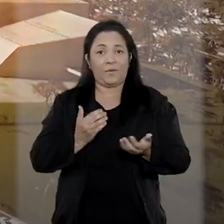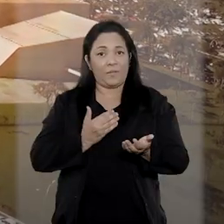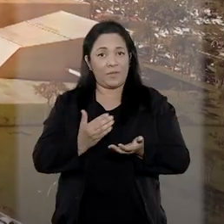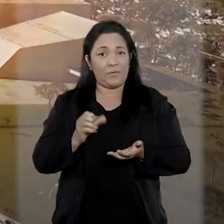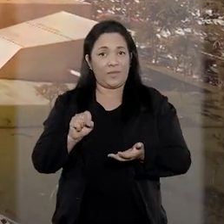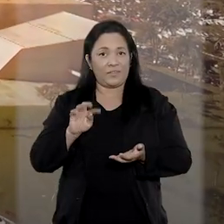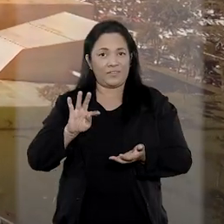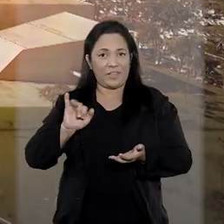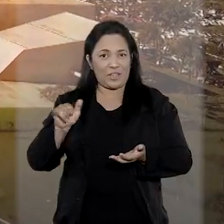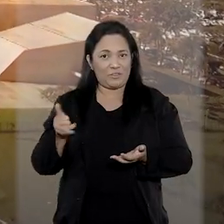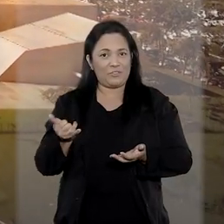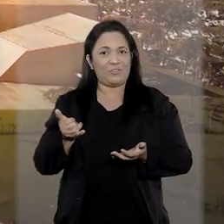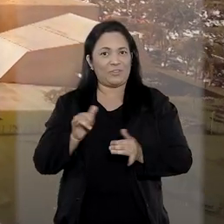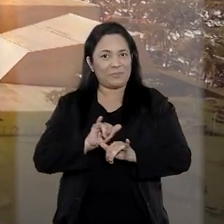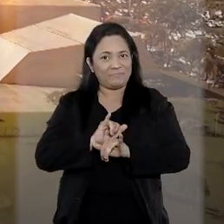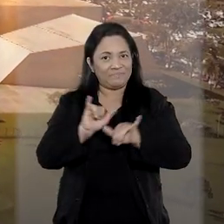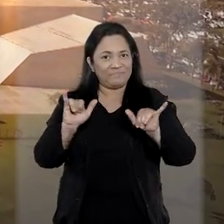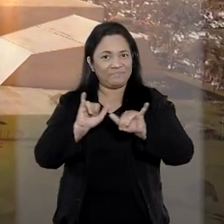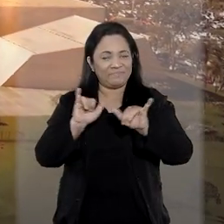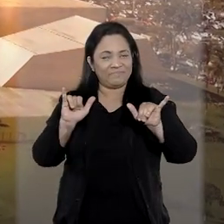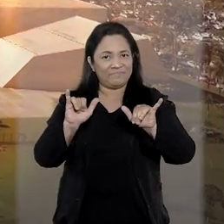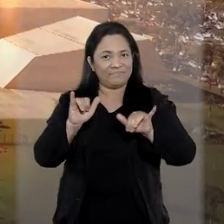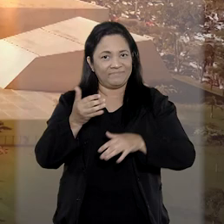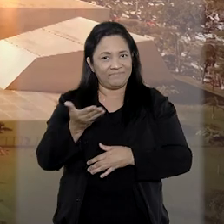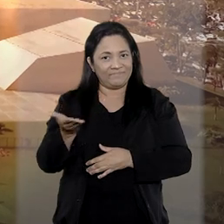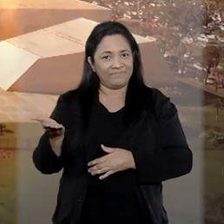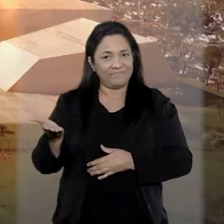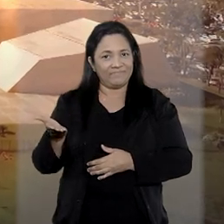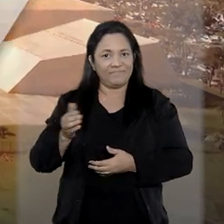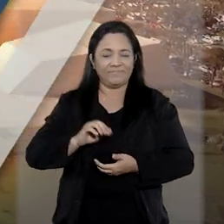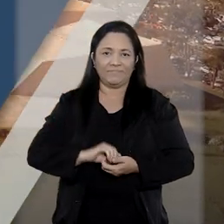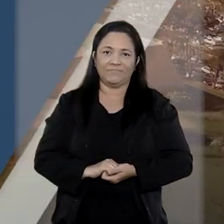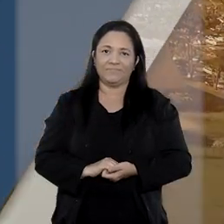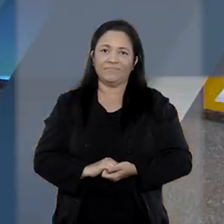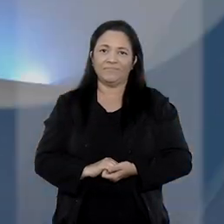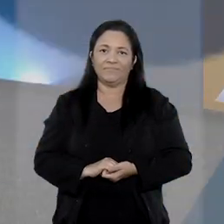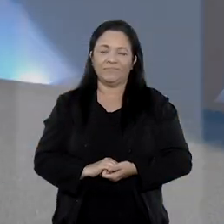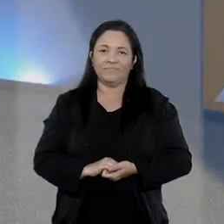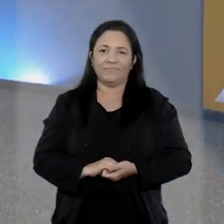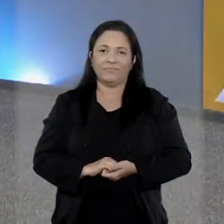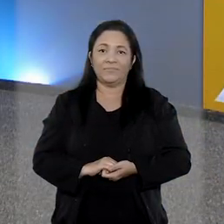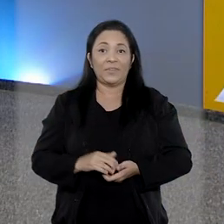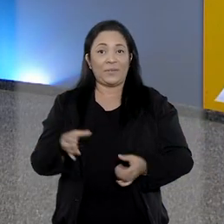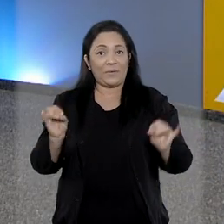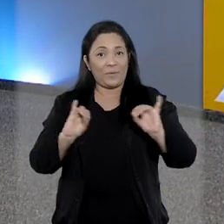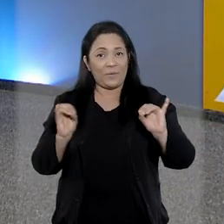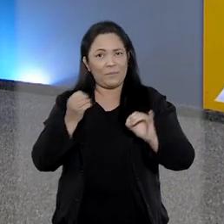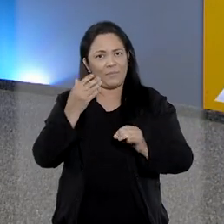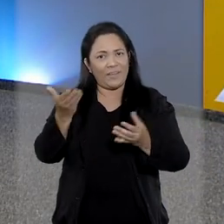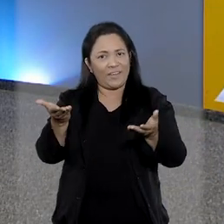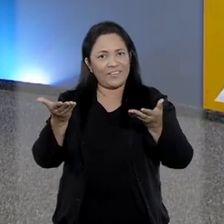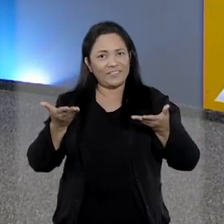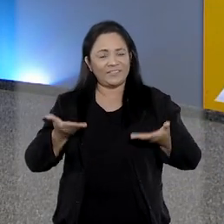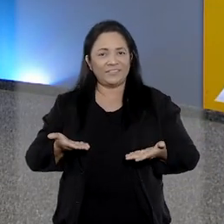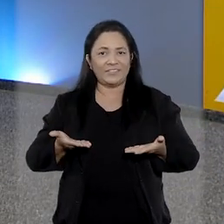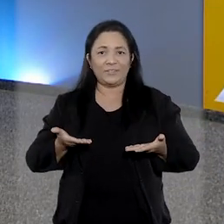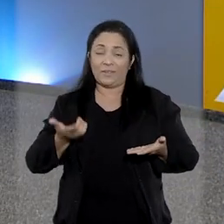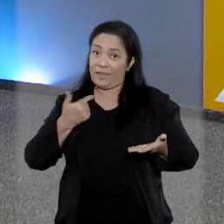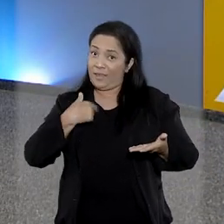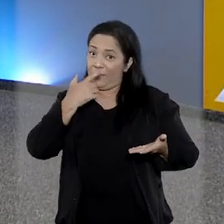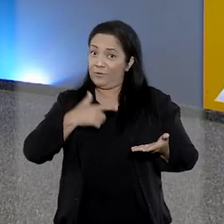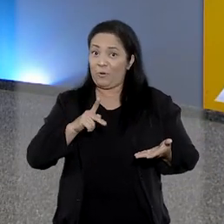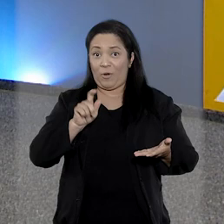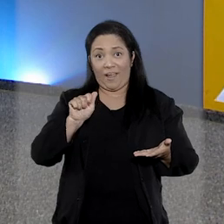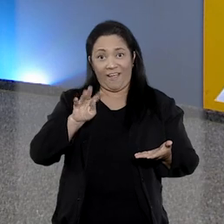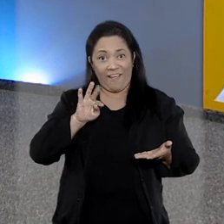Começa agora o programa do Superior Tribunal de Justiça. Olá, seja muito bem-vindo.